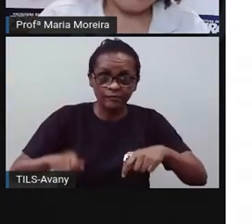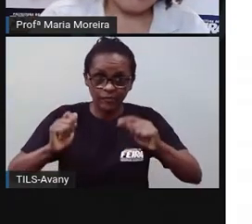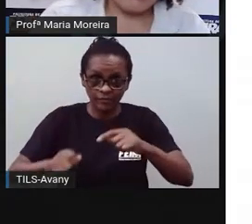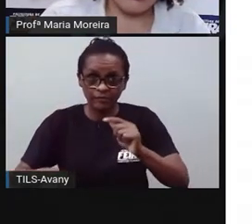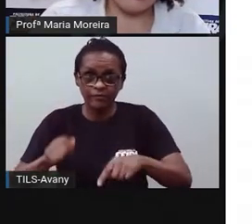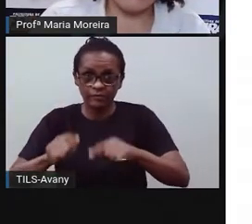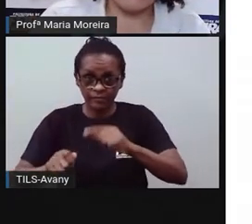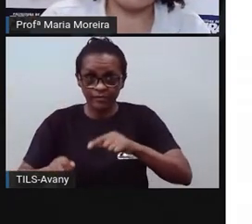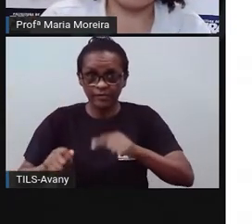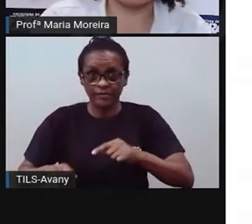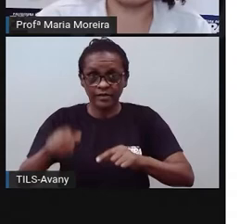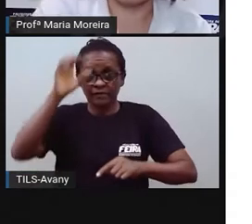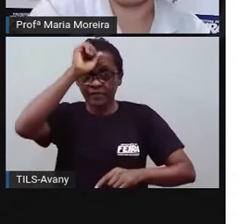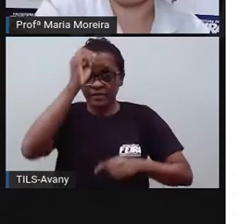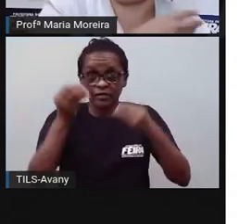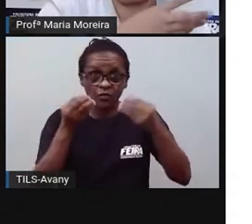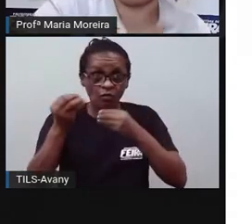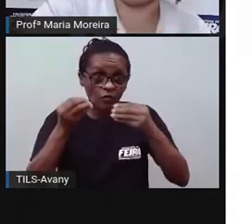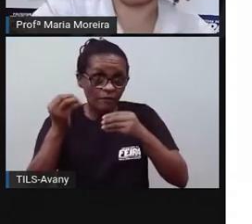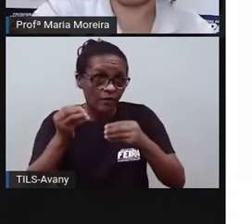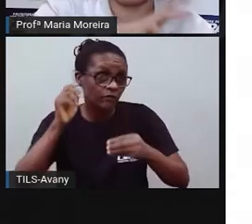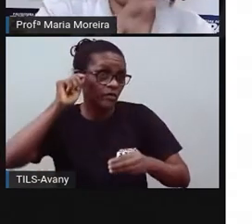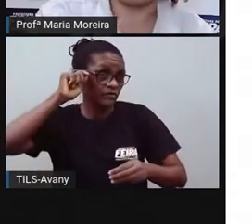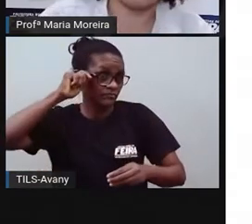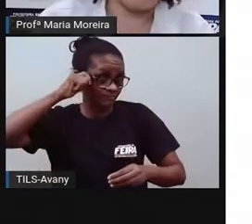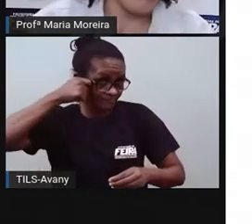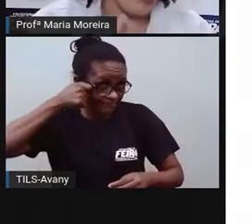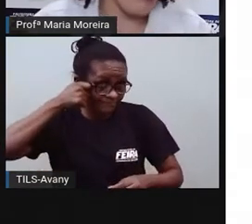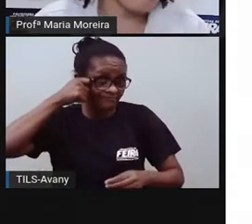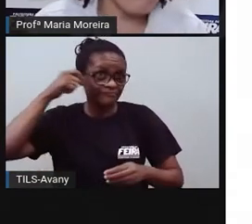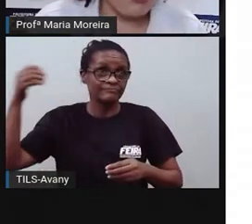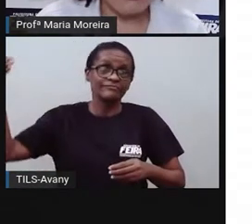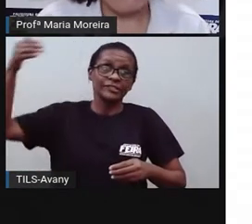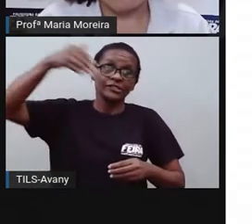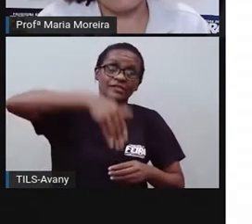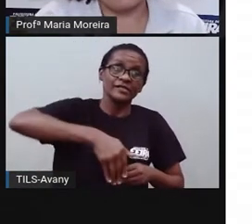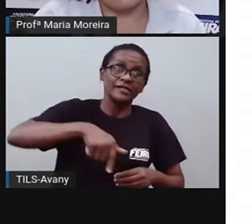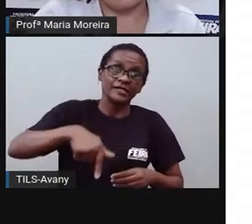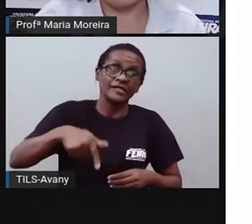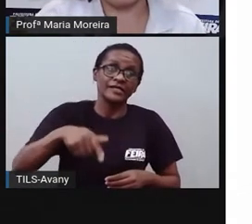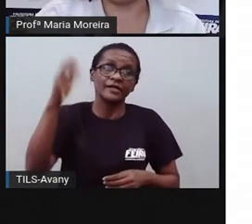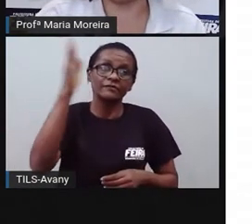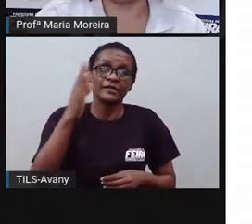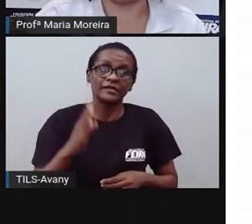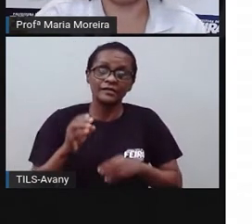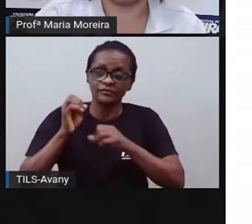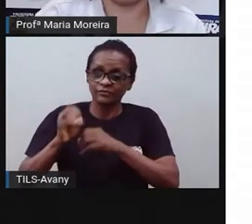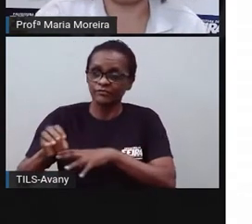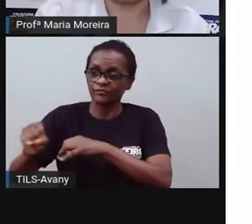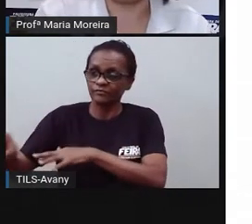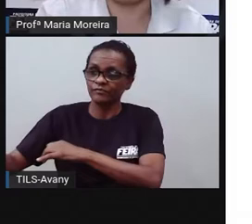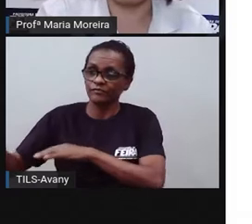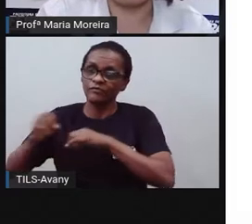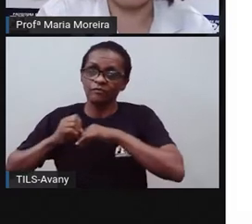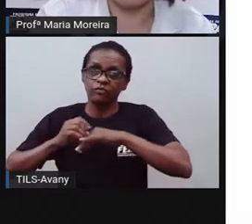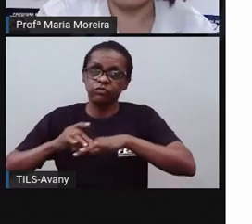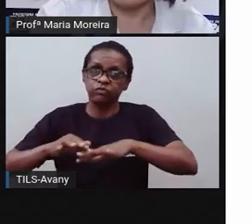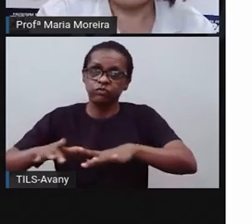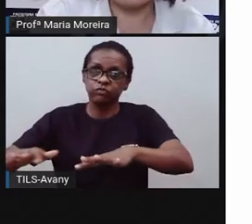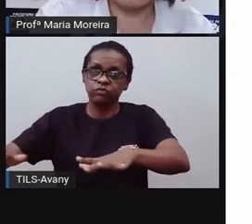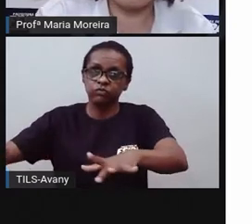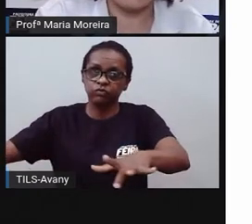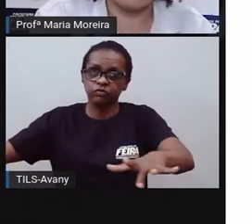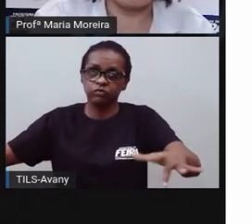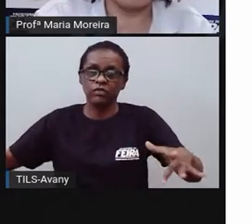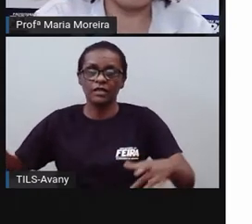da cultura africana, que a gente tem esse termo afro-brasileira e essa... E aí gente também tem o quê? Olha,